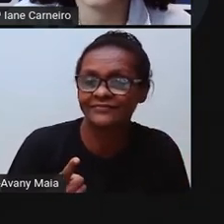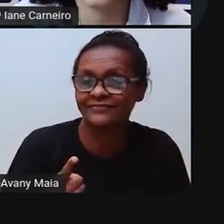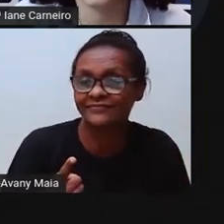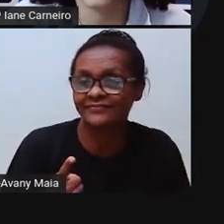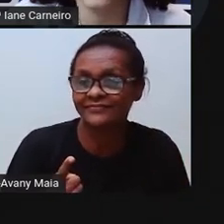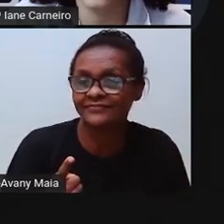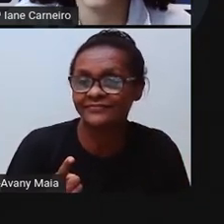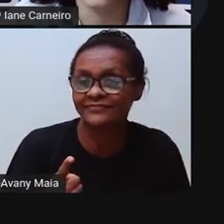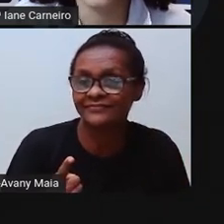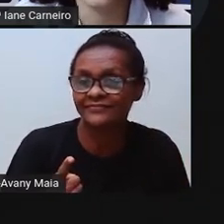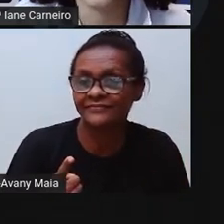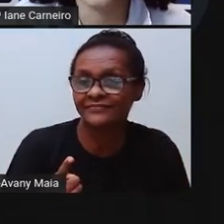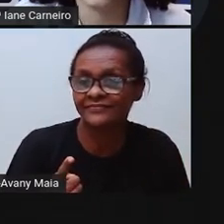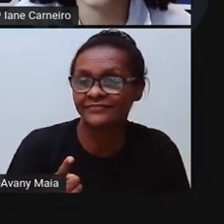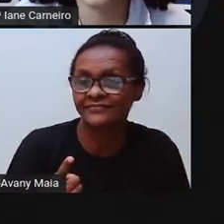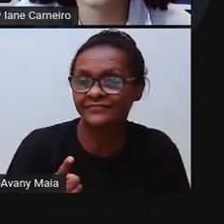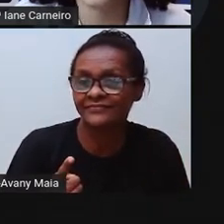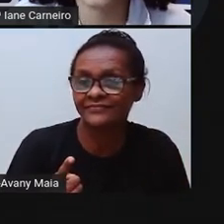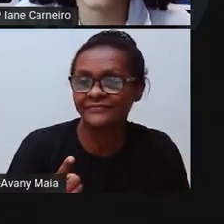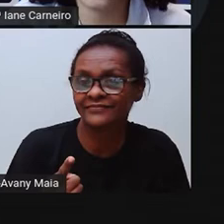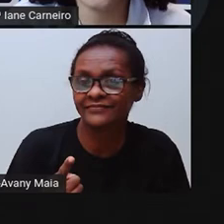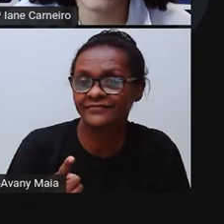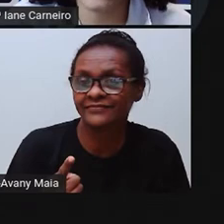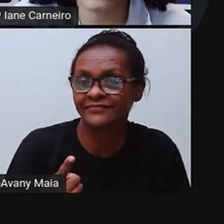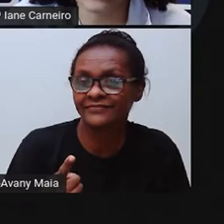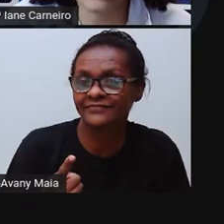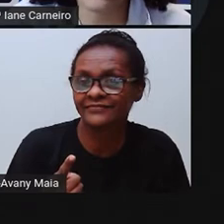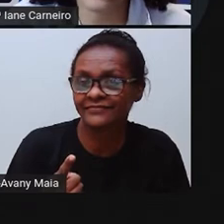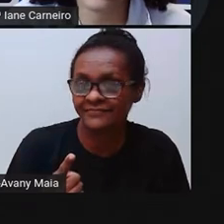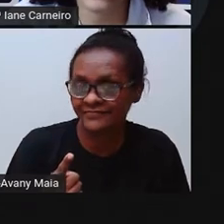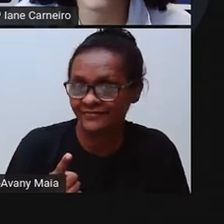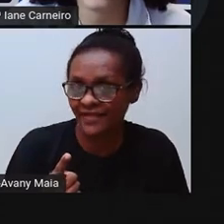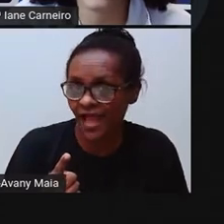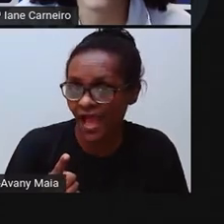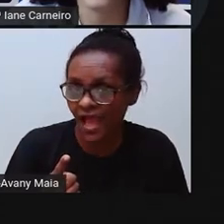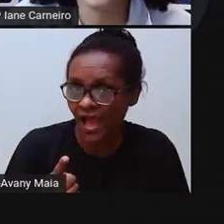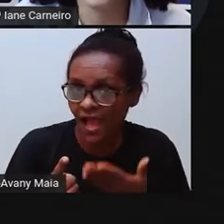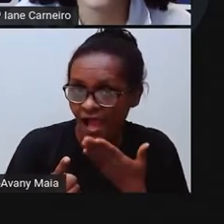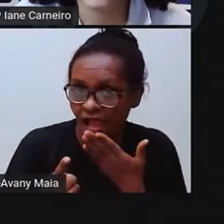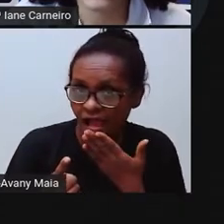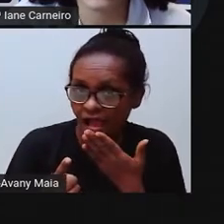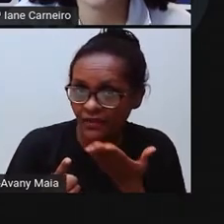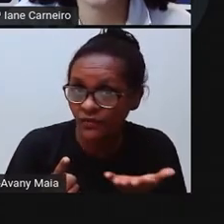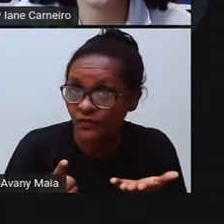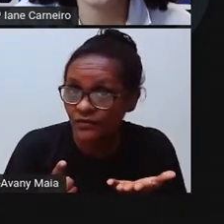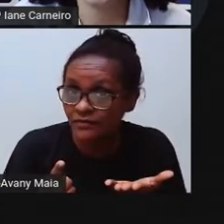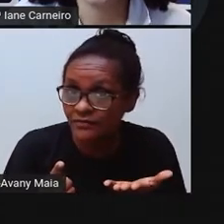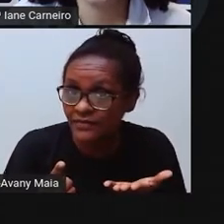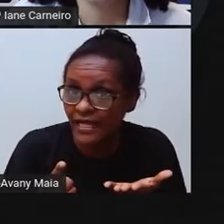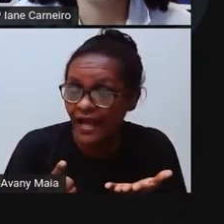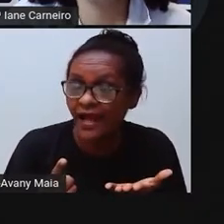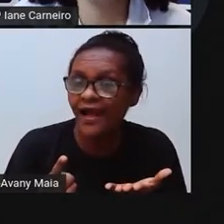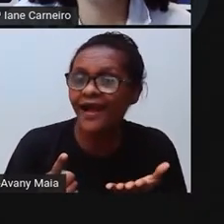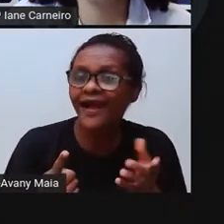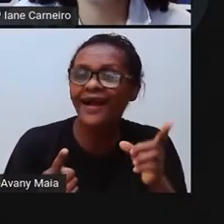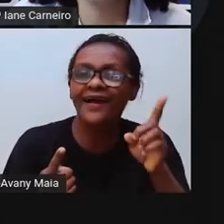pra ver direitinho, né? Olha só. E agora, já sabe que brinquedo é esse? É o...